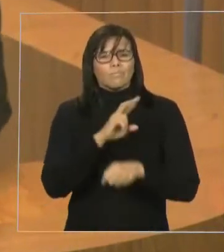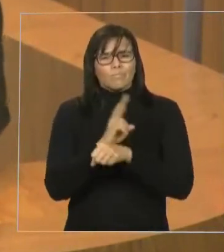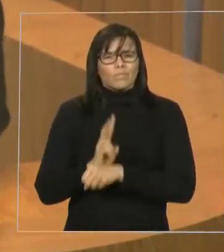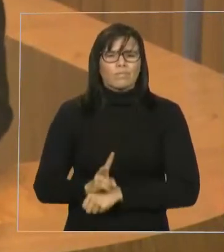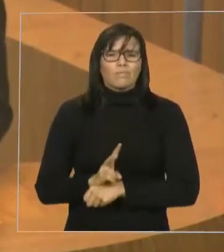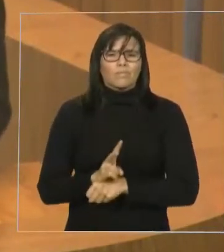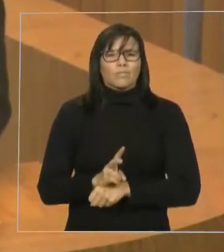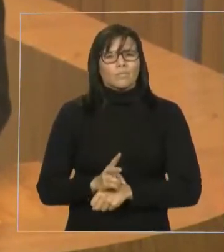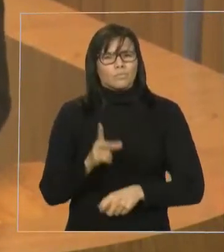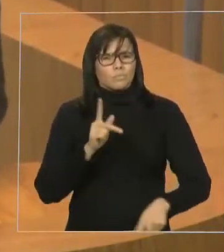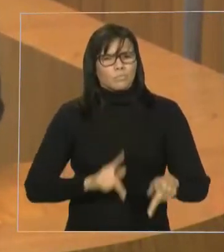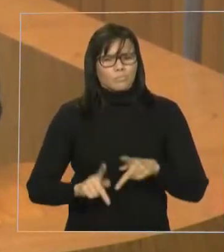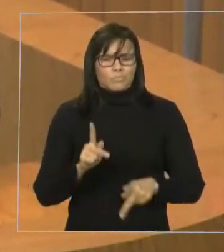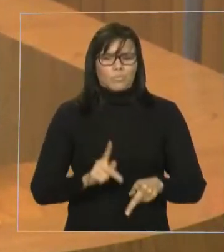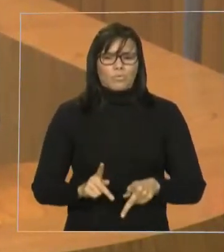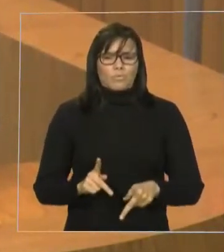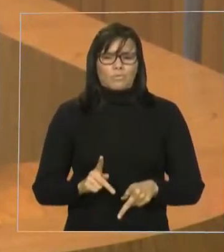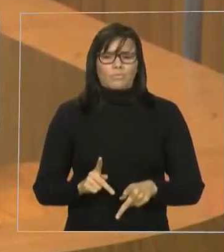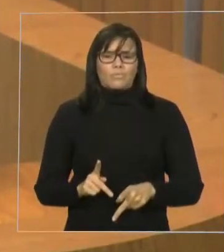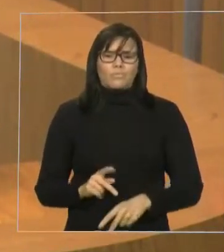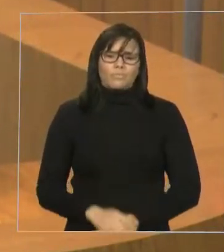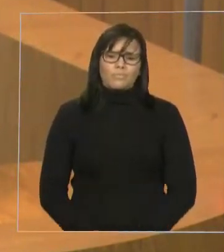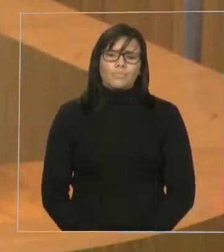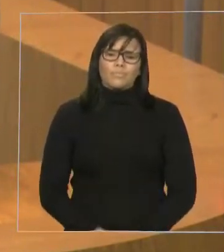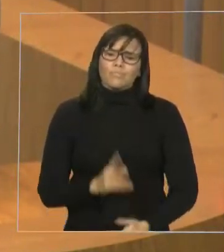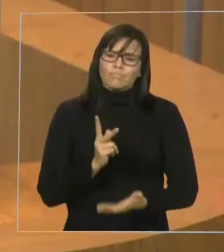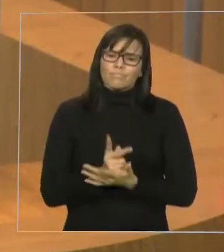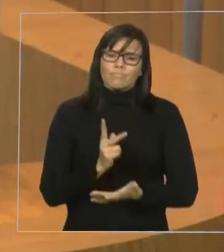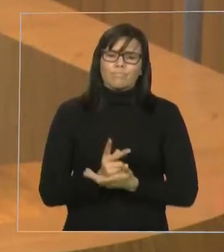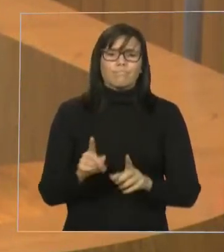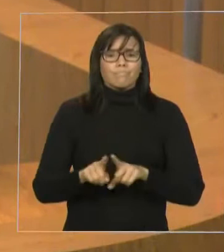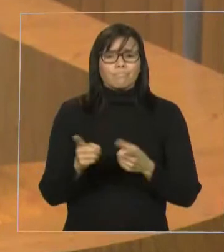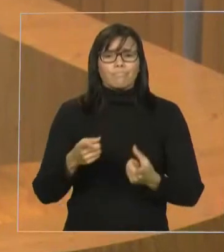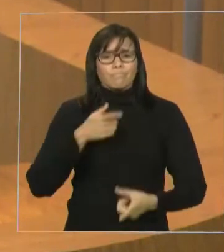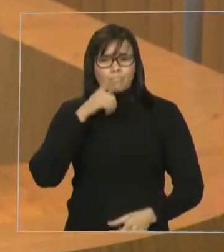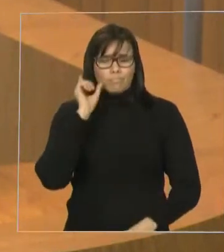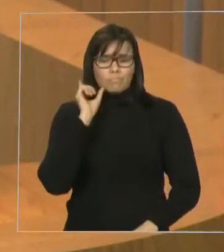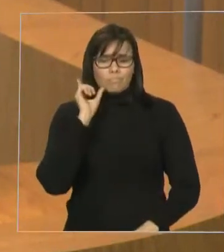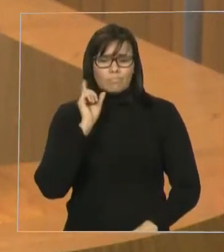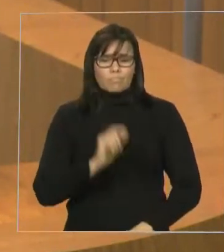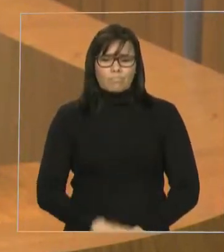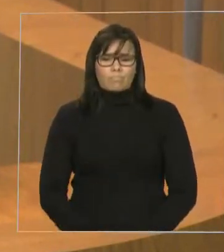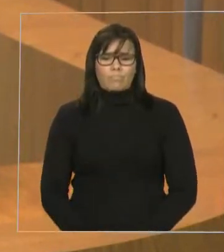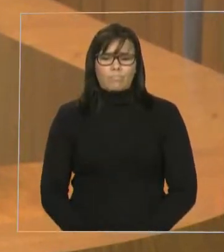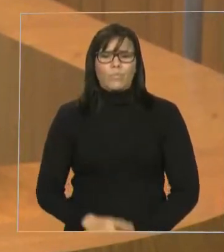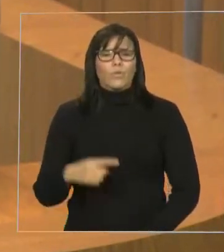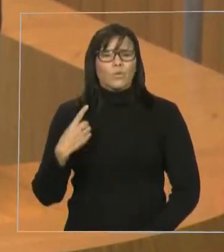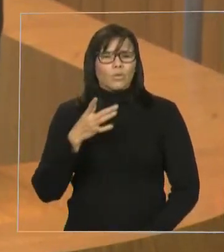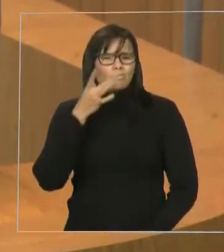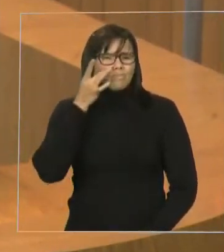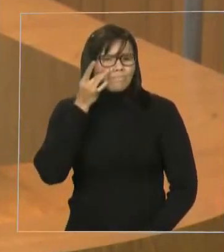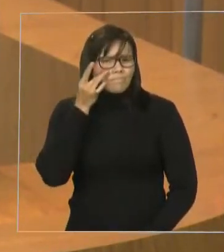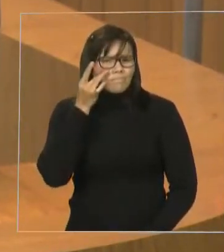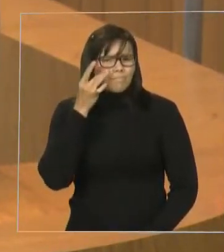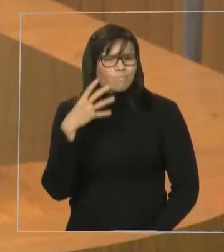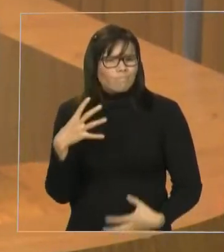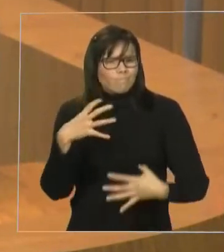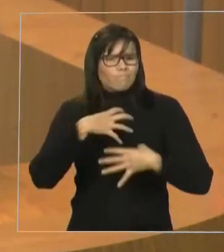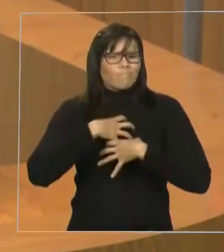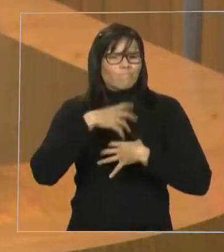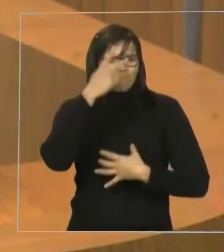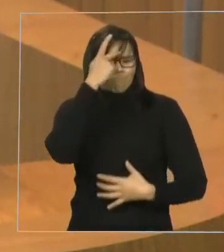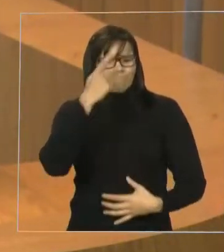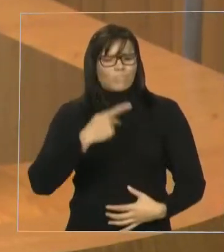já defendemos a população em muitas oportunidades, mas ontem nós constatamos o descaso,